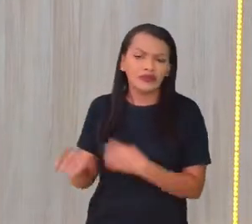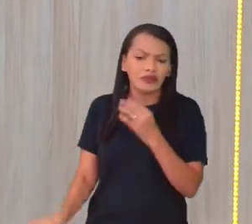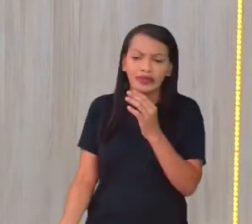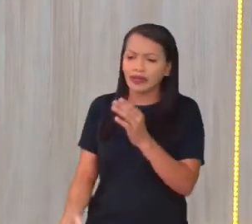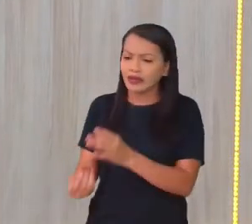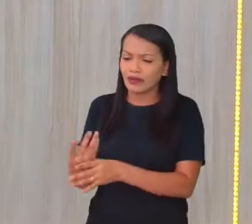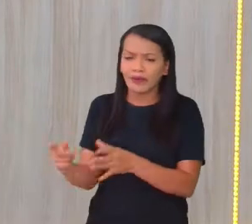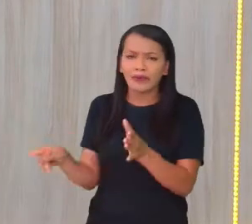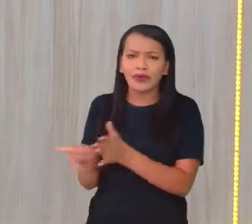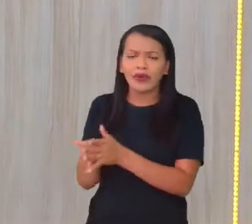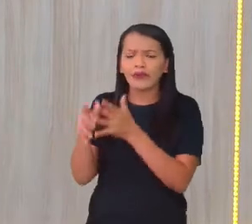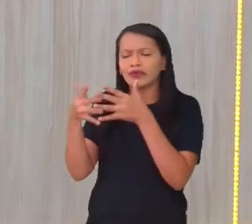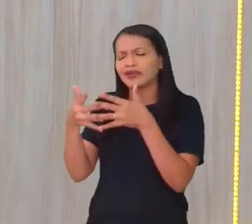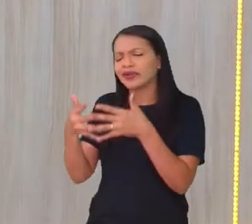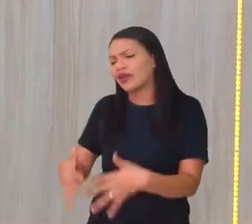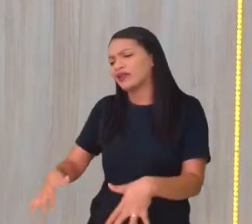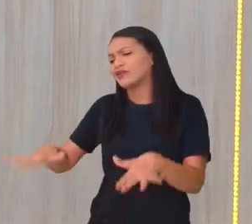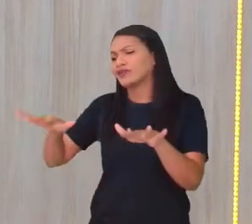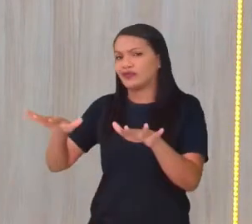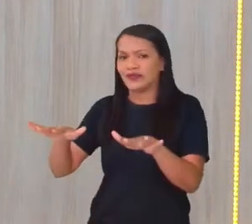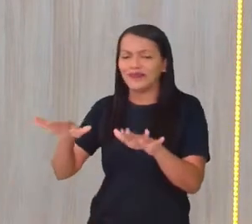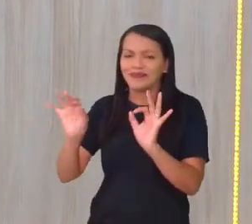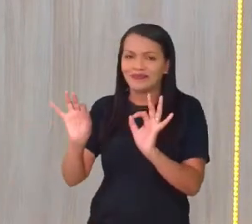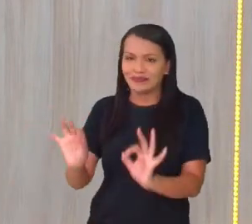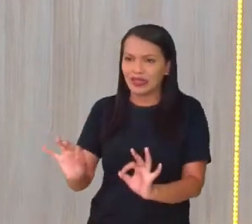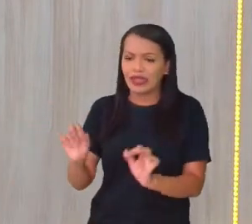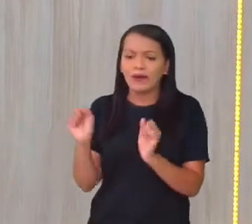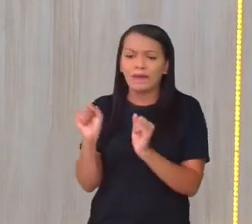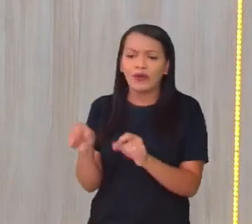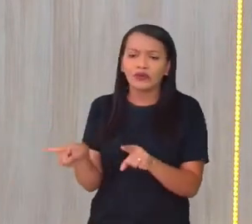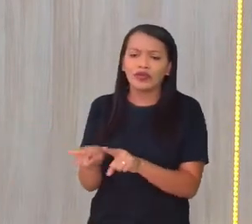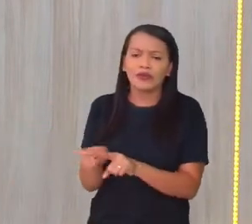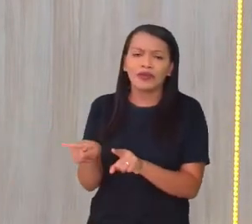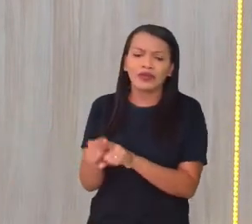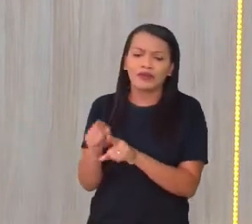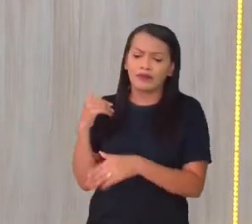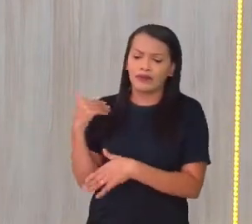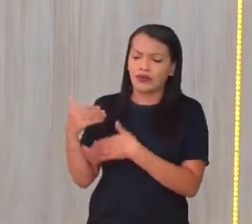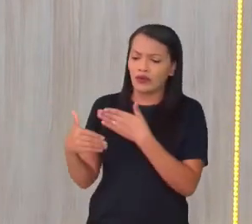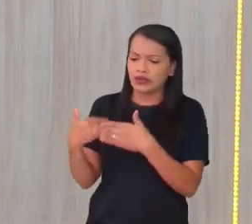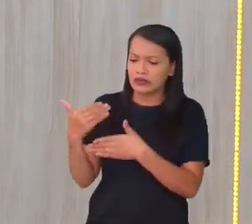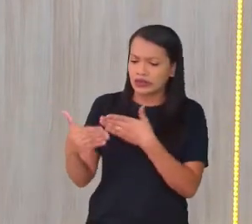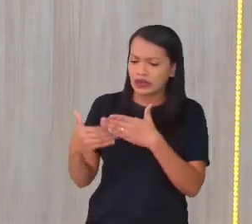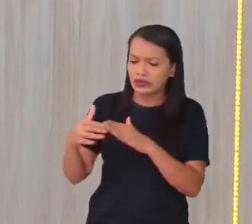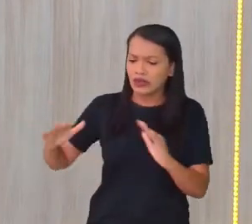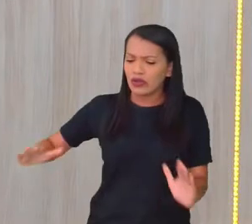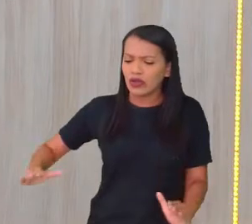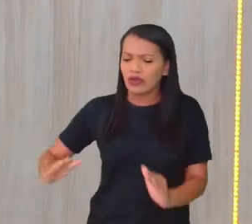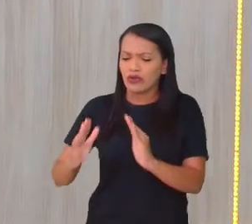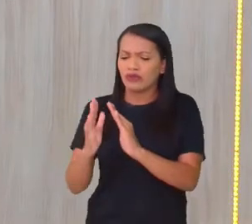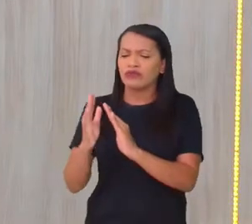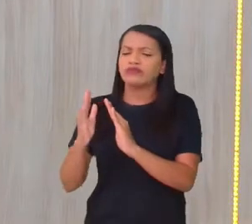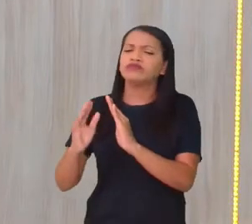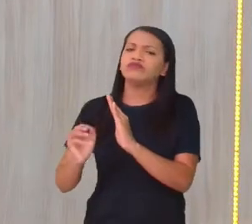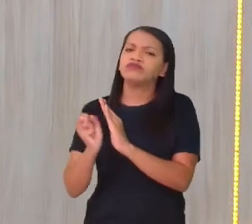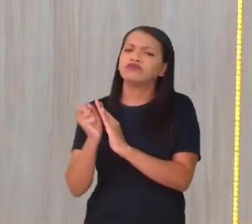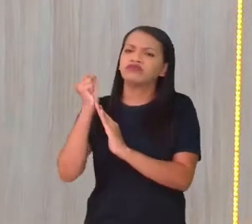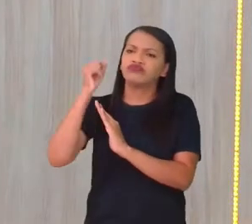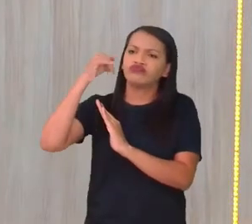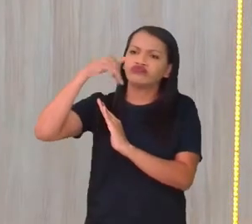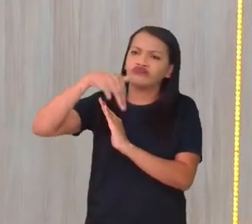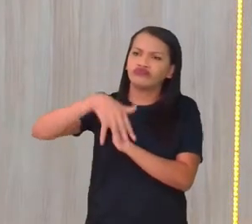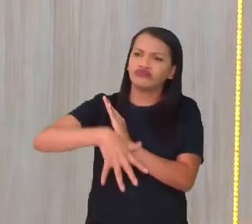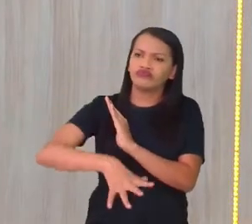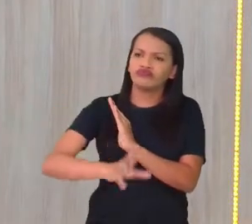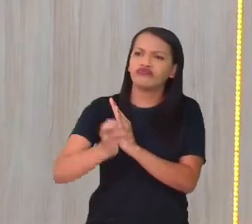surgiu daquele jeito, se formou daquele jeito, pode ser através de processos vulcânicos, olha aí, agentes isógenos,